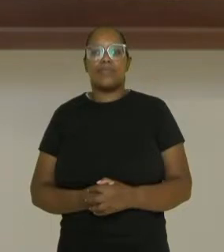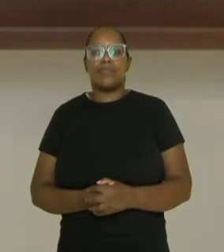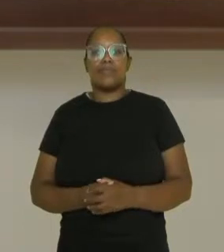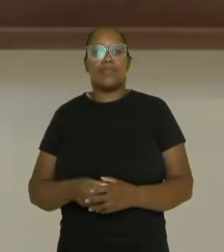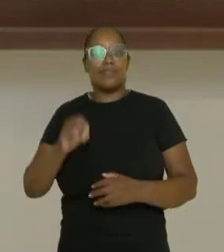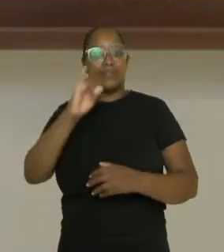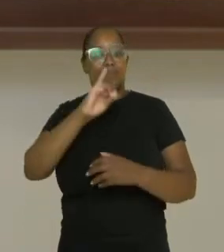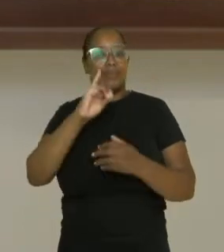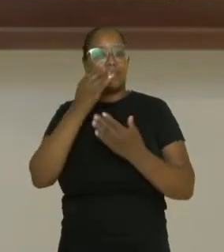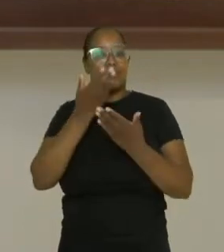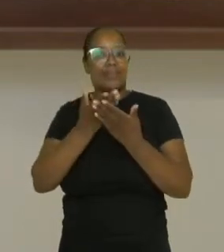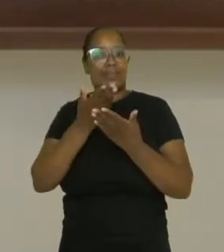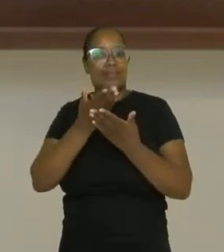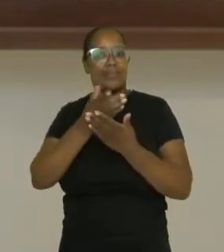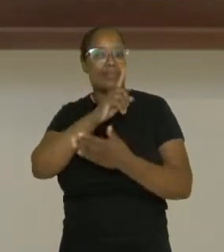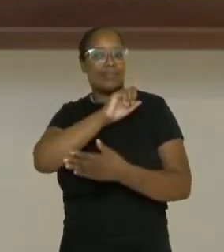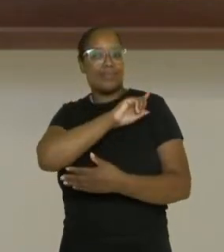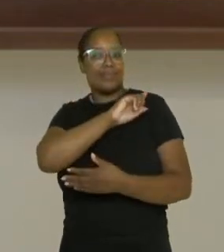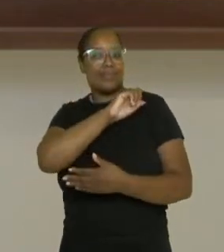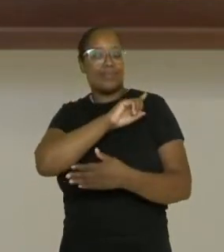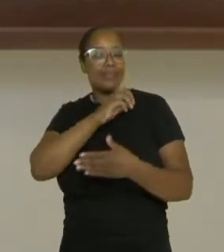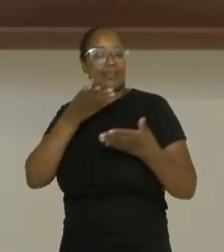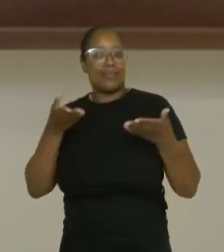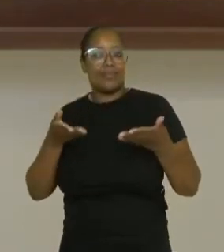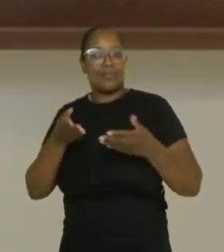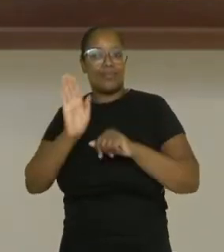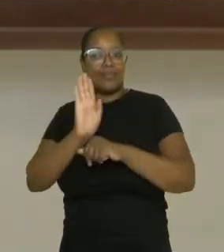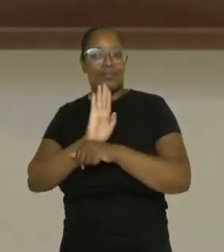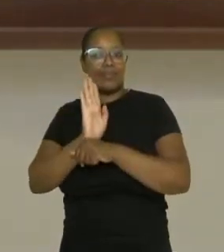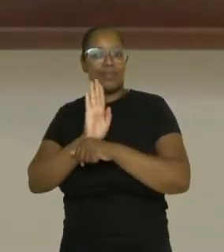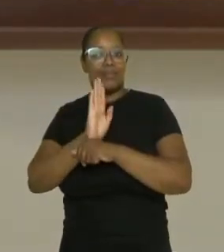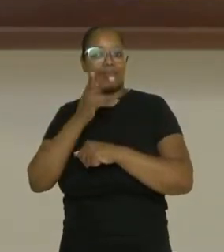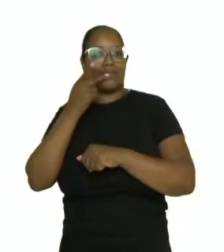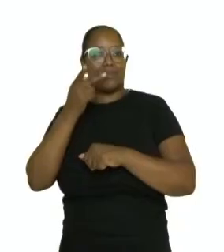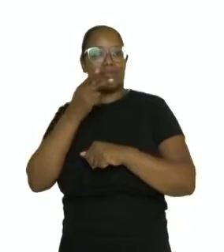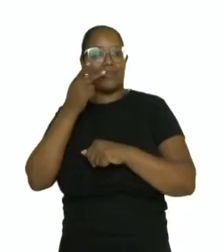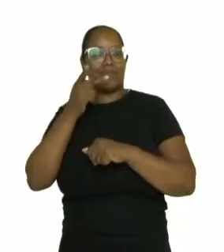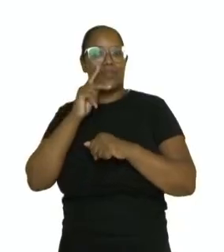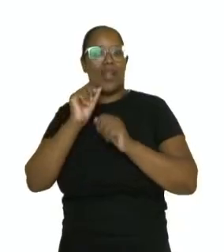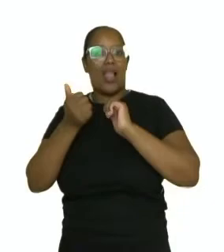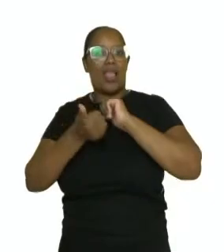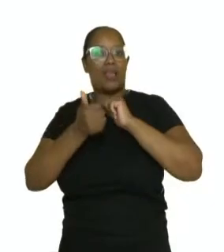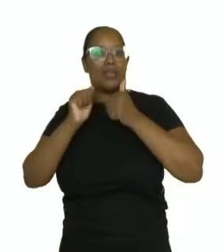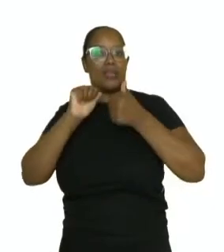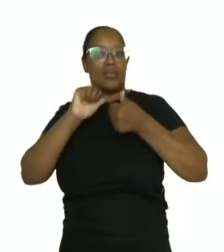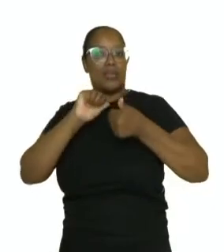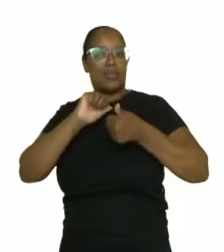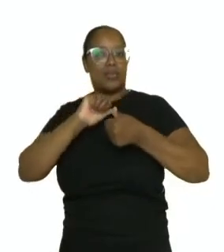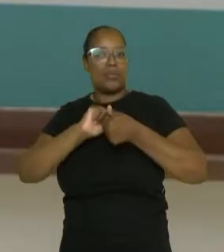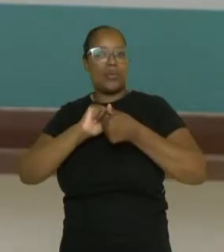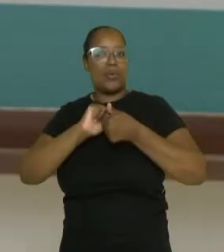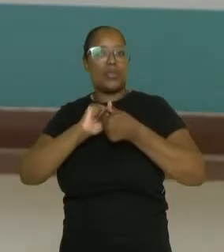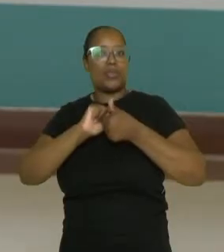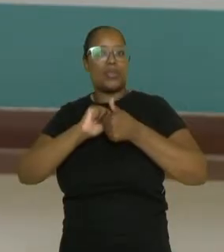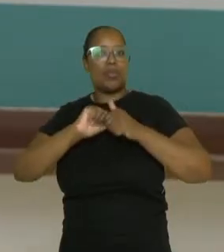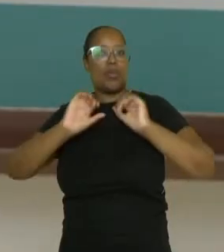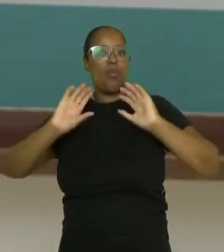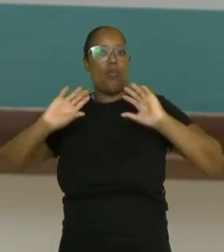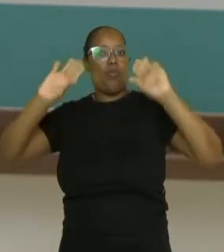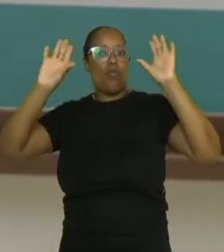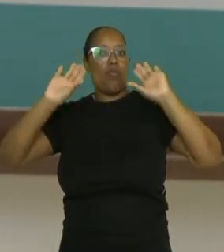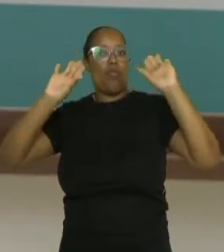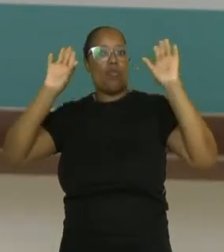Olá estudantes da primeira série nesse vídeo vamos falar sobre esportes paralímpicos o vôlei sentado